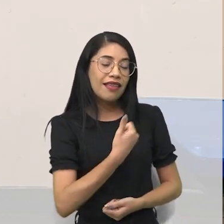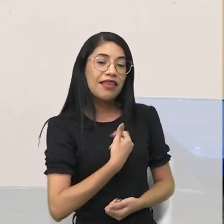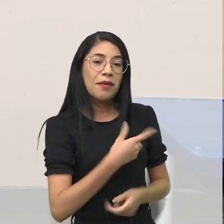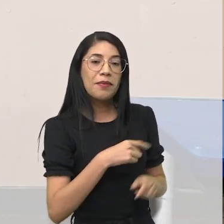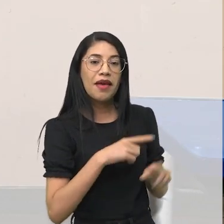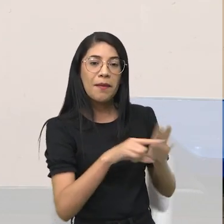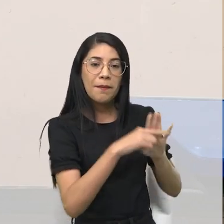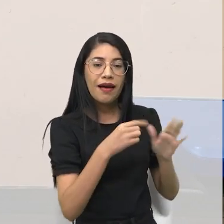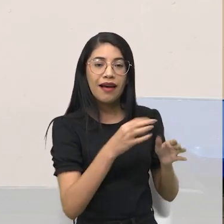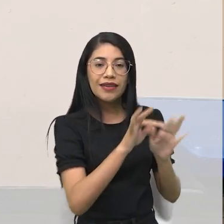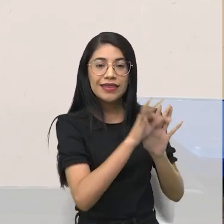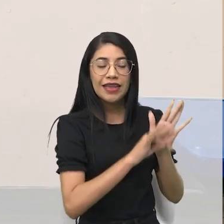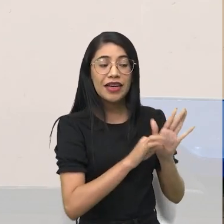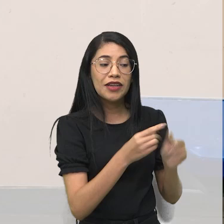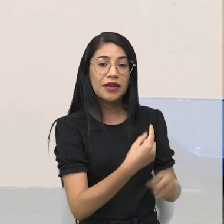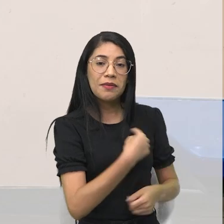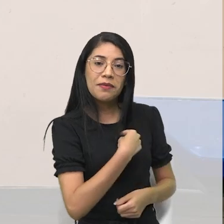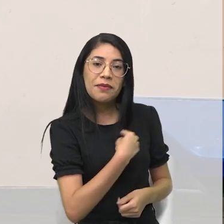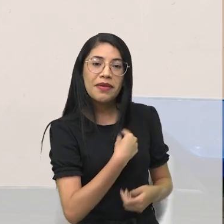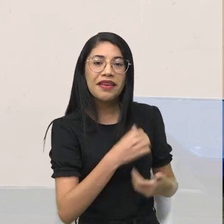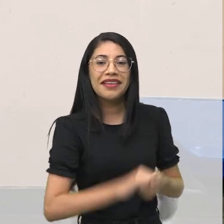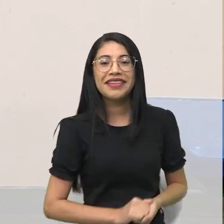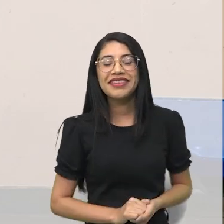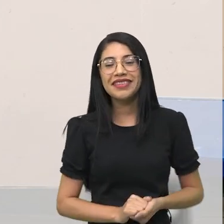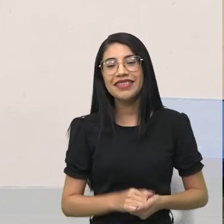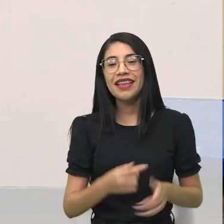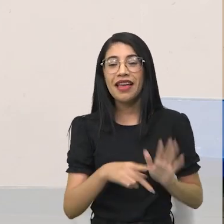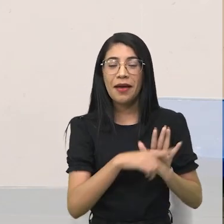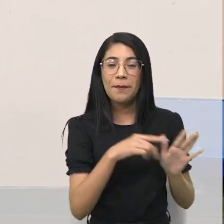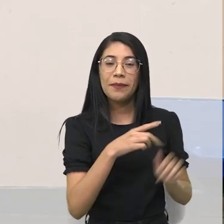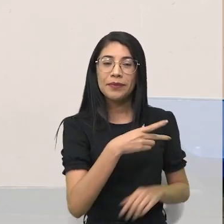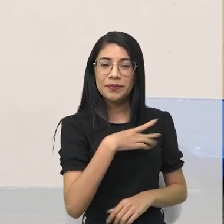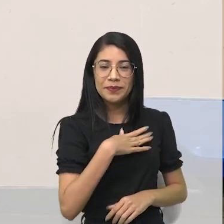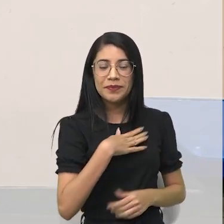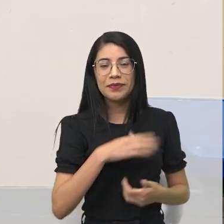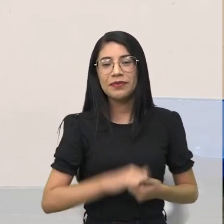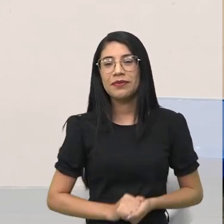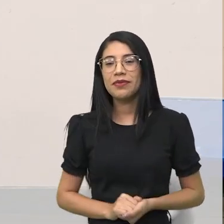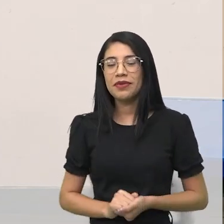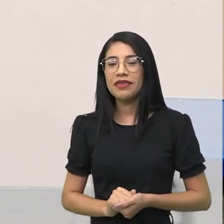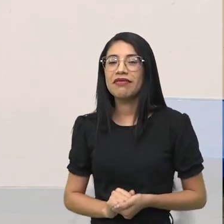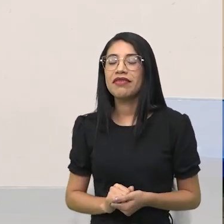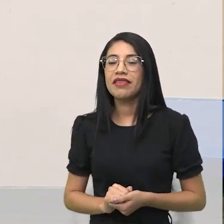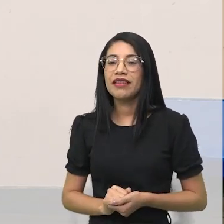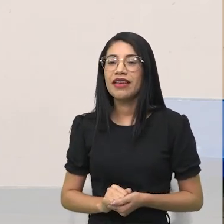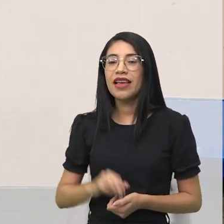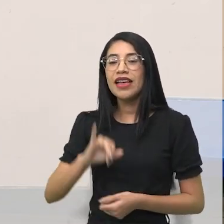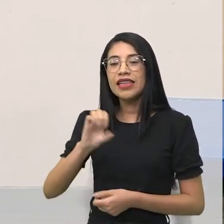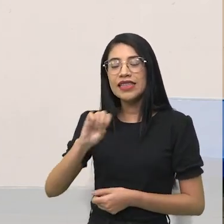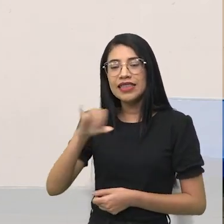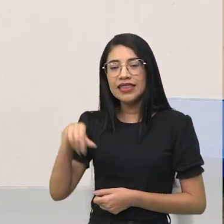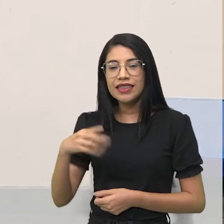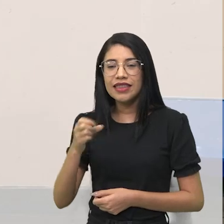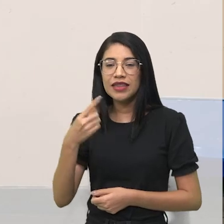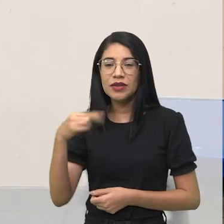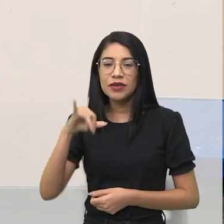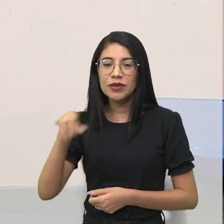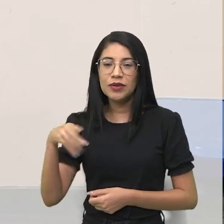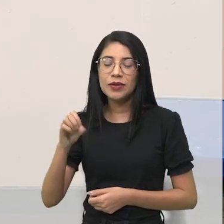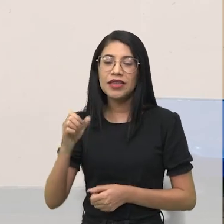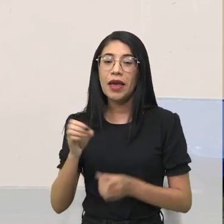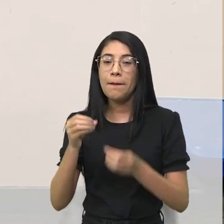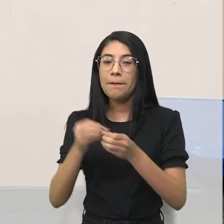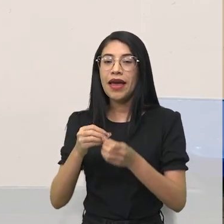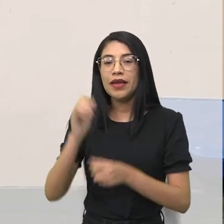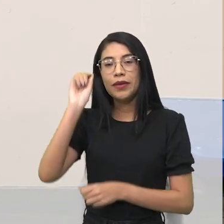São José... Essa parte é minha. Não, é minha, é minha. É minha. São José da Vila da Barra. Lá perto